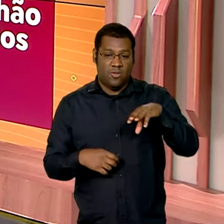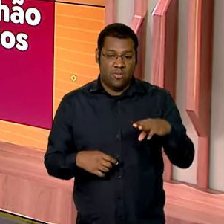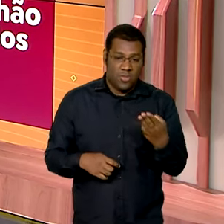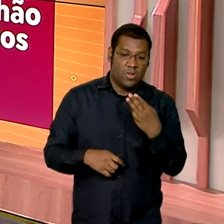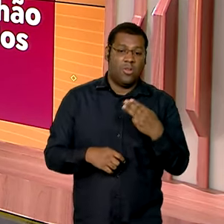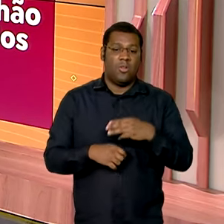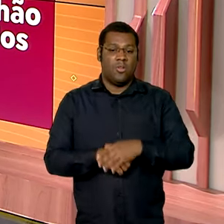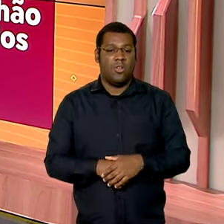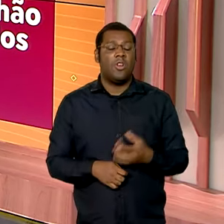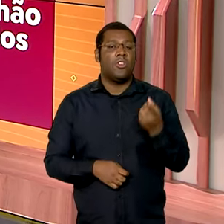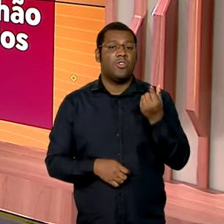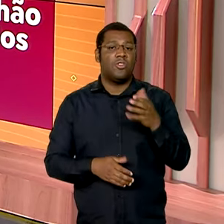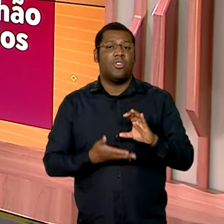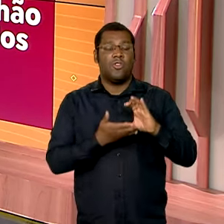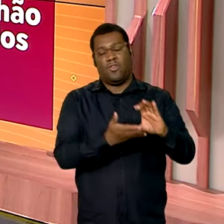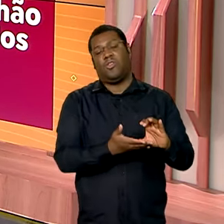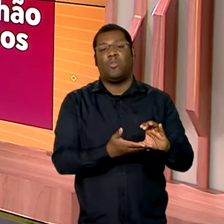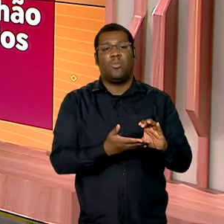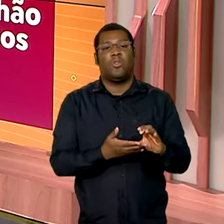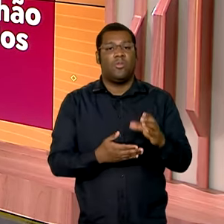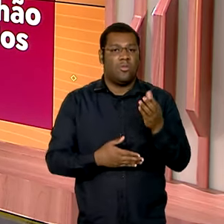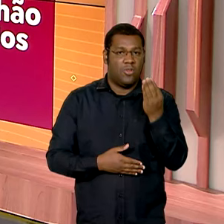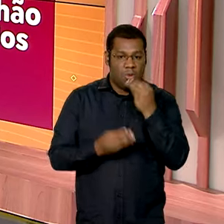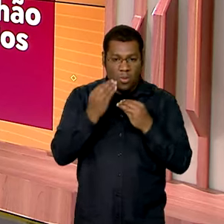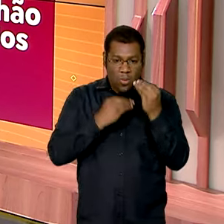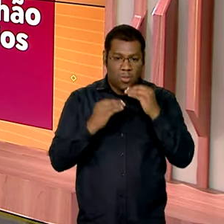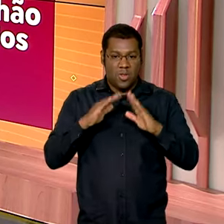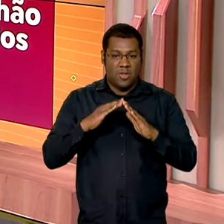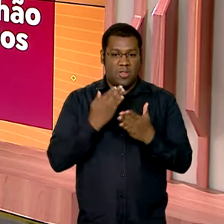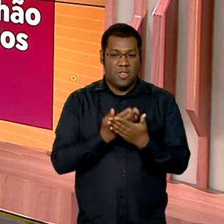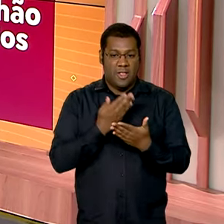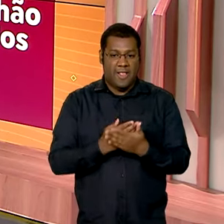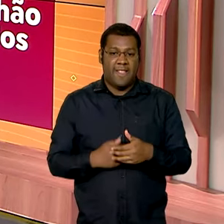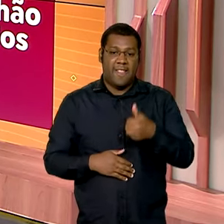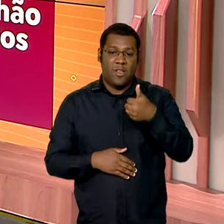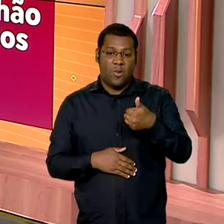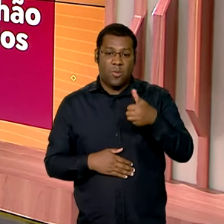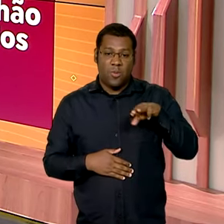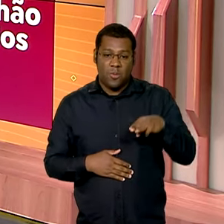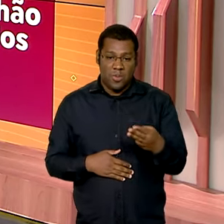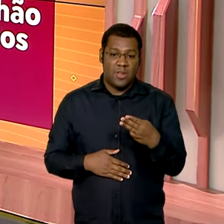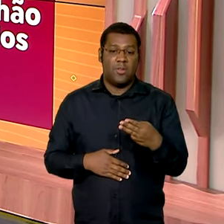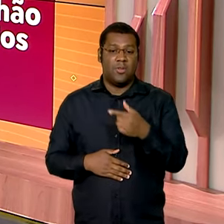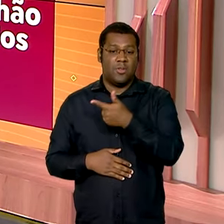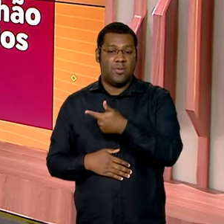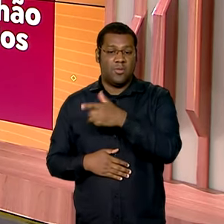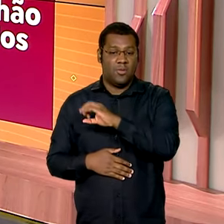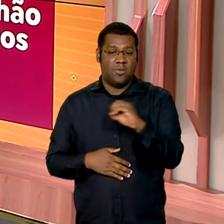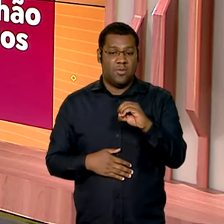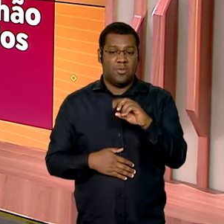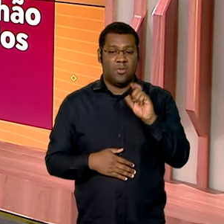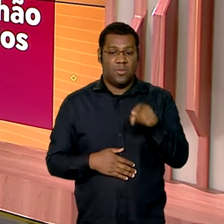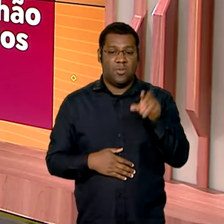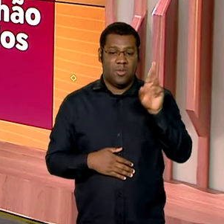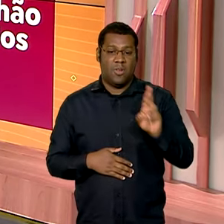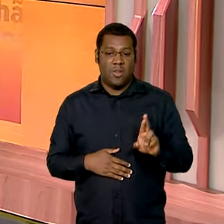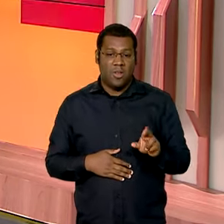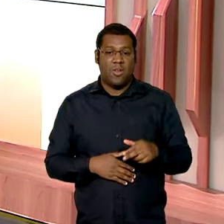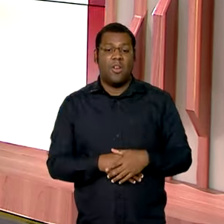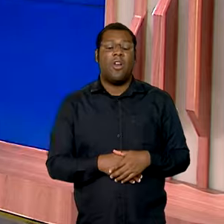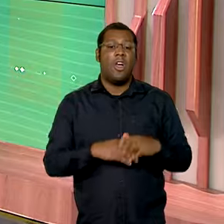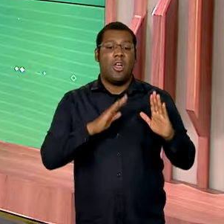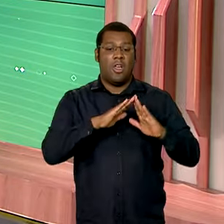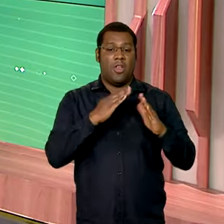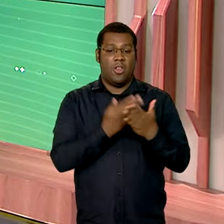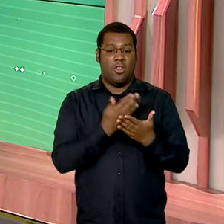escolar, a gente teve um aporte de R 1,2 milhão para alimentação escolar. 25 escolas